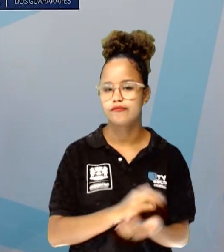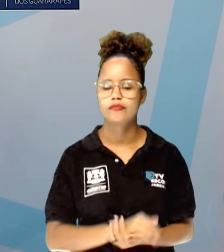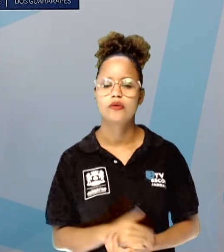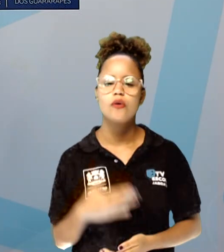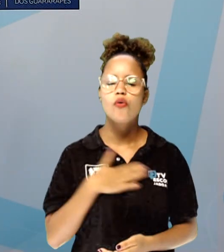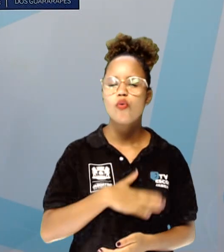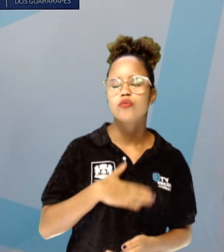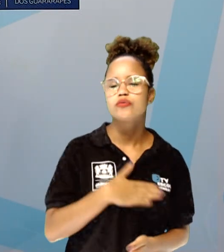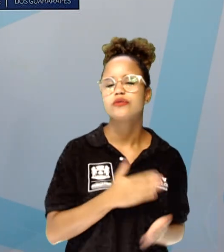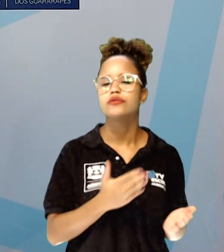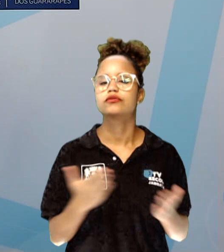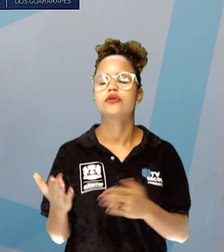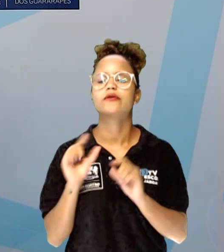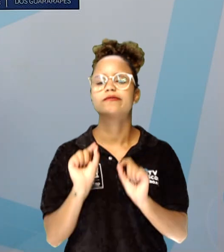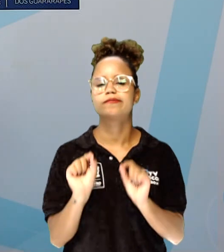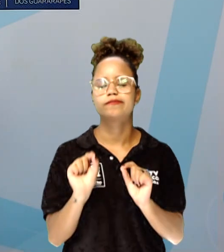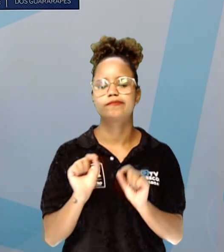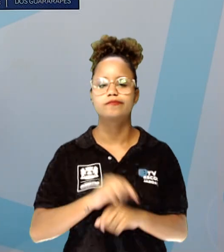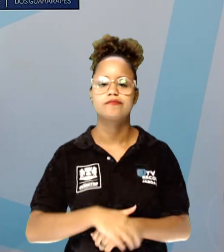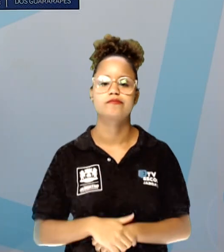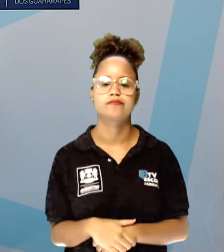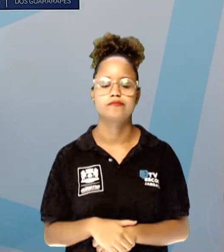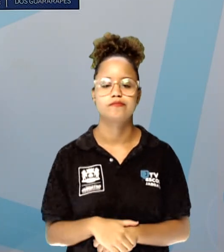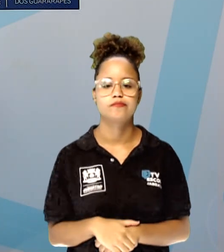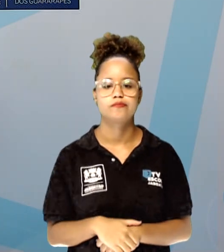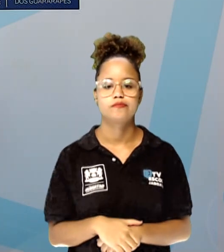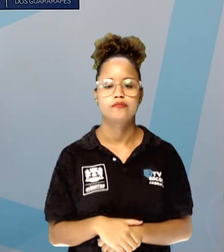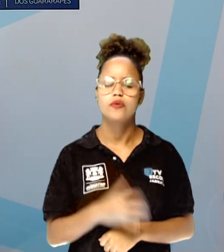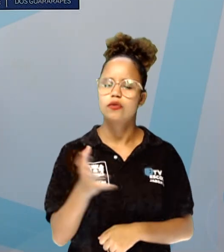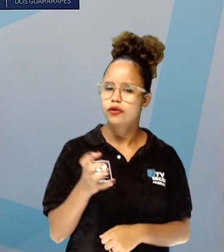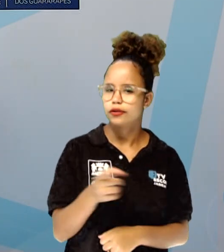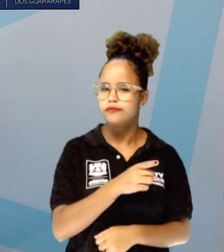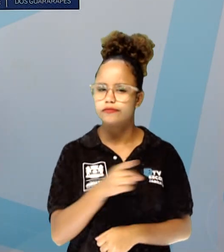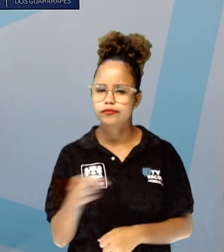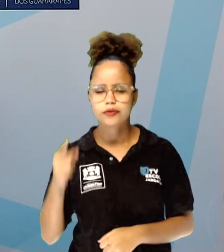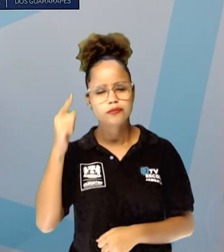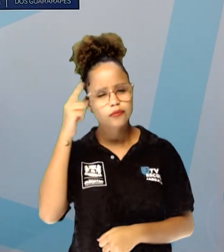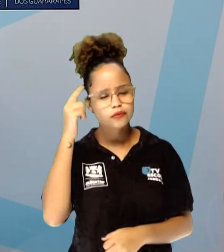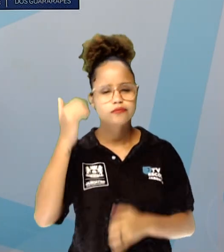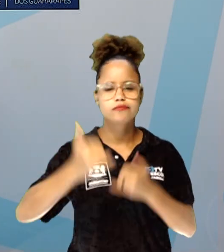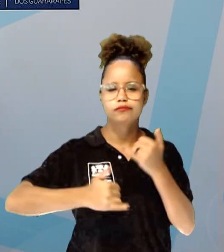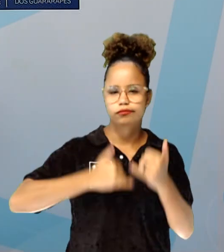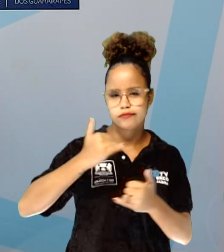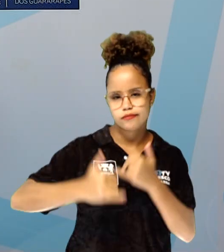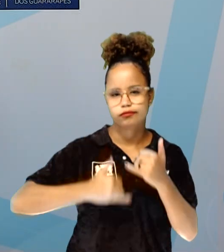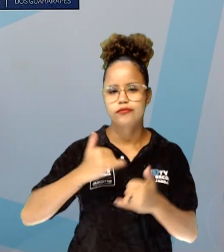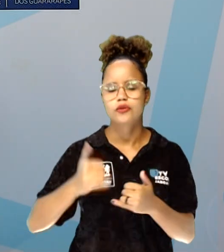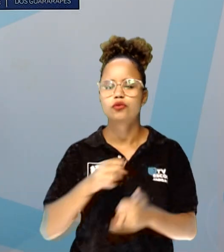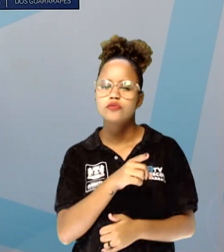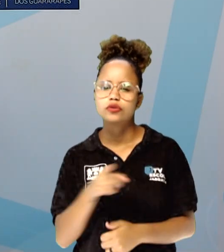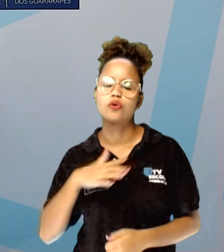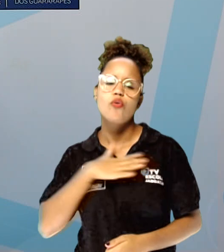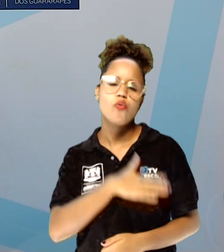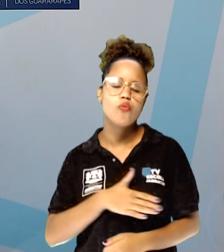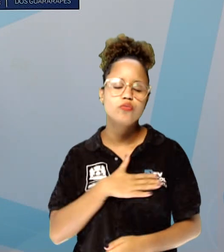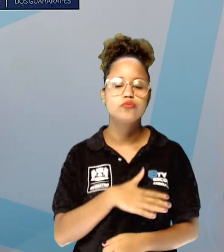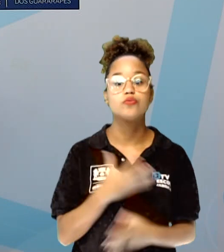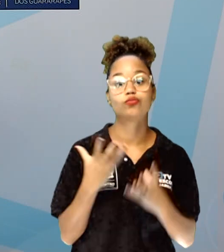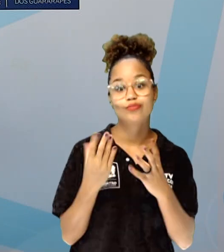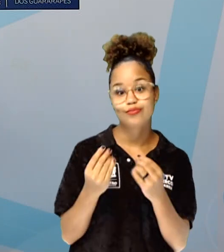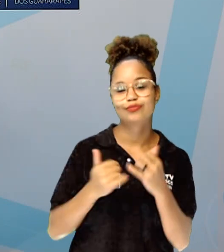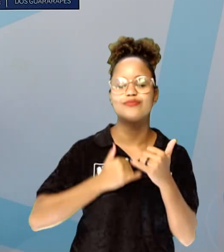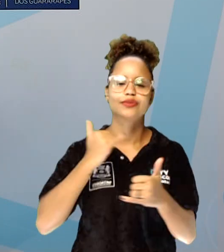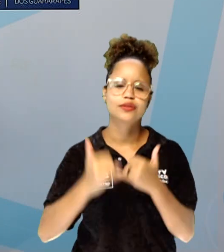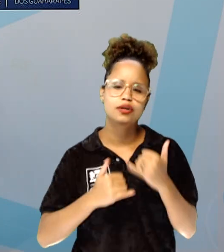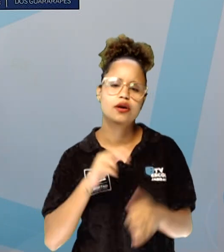de convidar? Tá certo? Eu queria que vocês pensassem aí numa brincadeira que vocês gostam muito de brincar com os